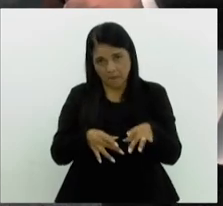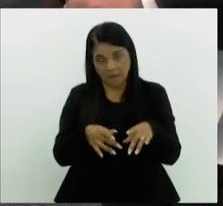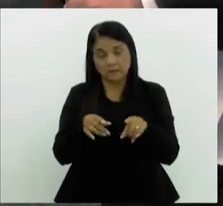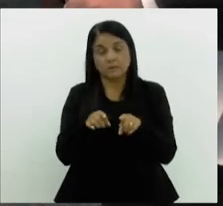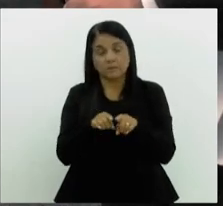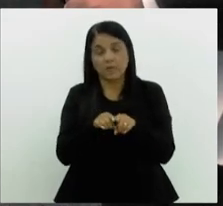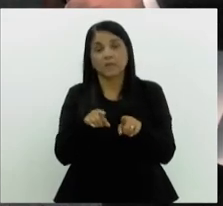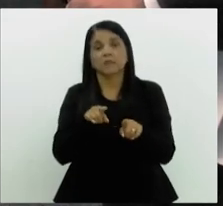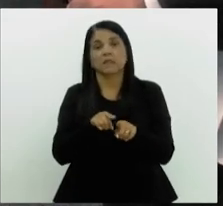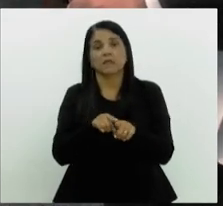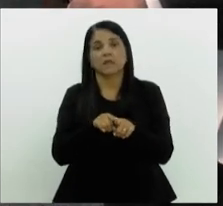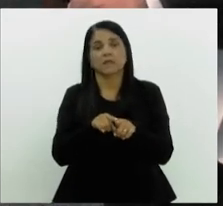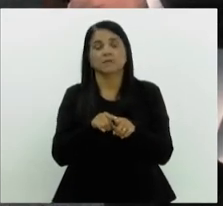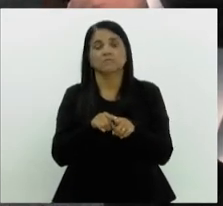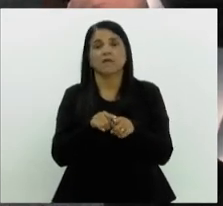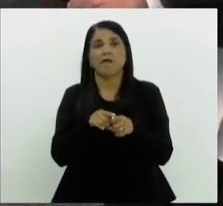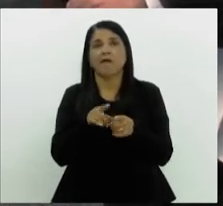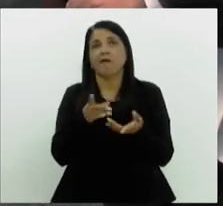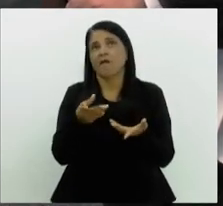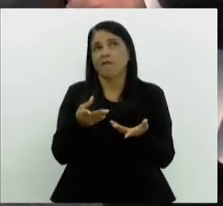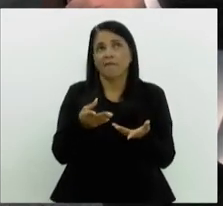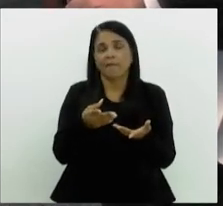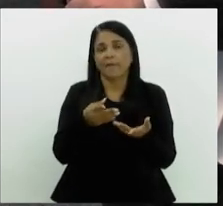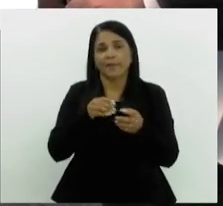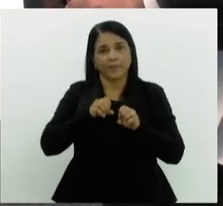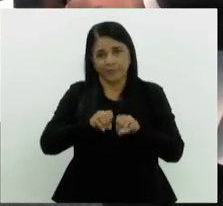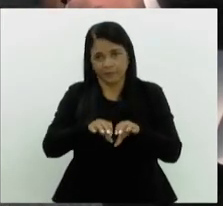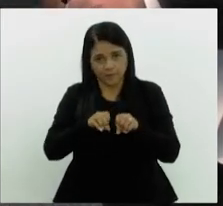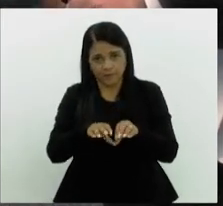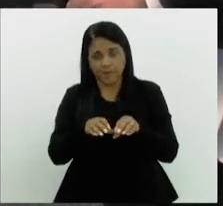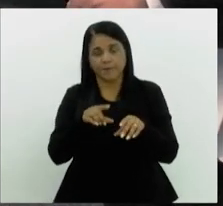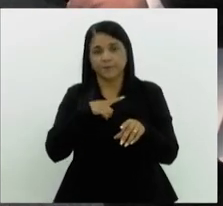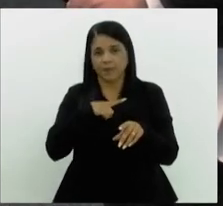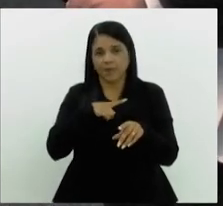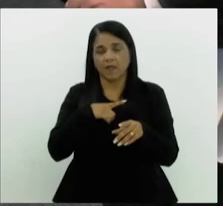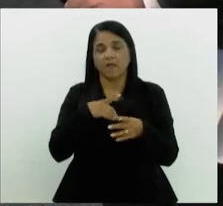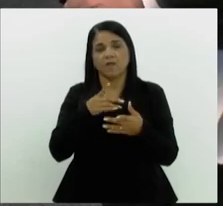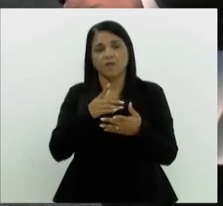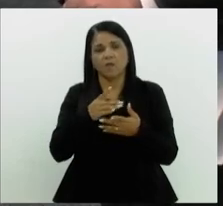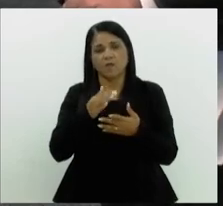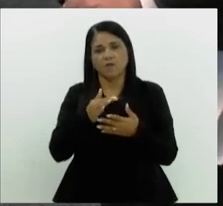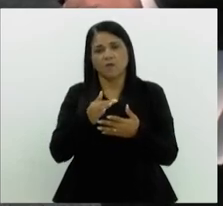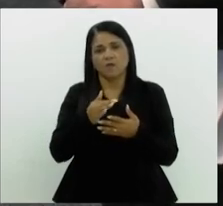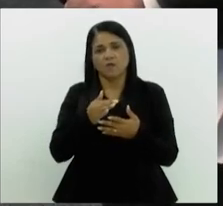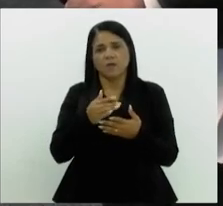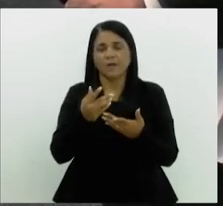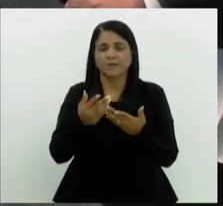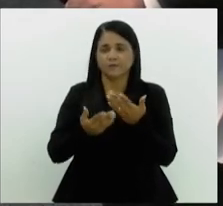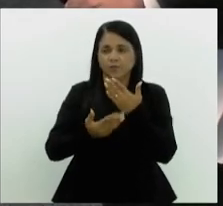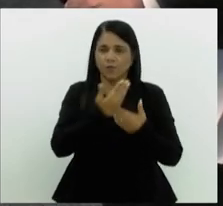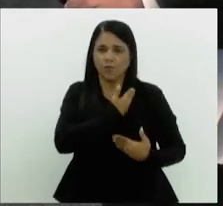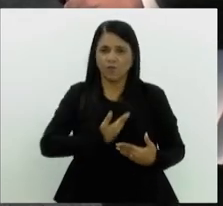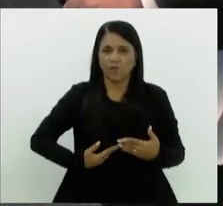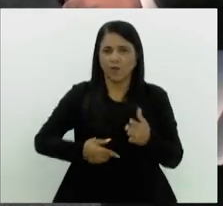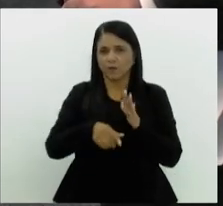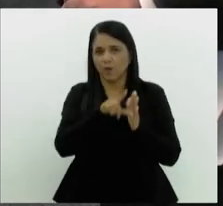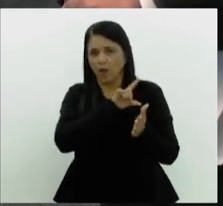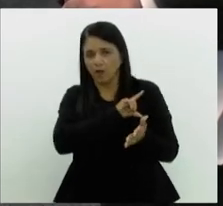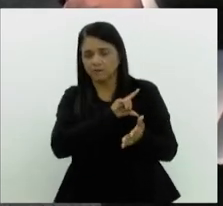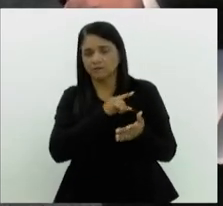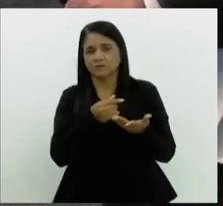descrédito na educação, eu acho que fruto do que a gente viveu no governo anterior, que colocou como professor,